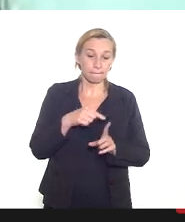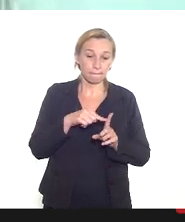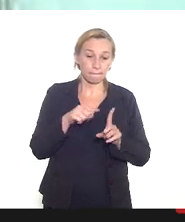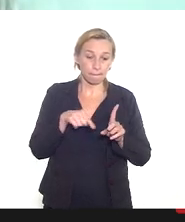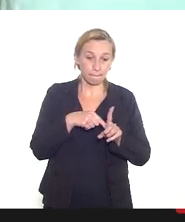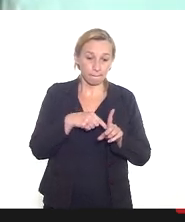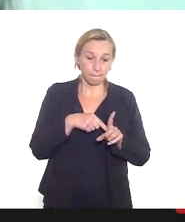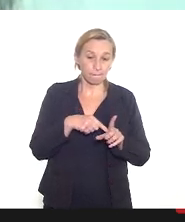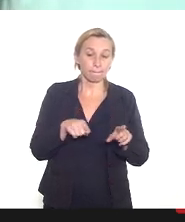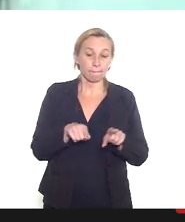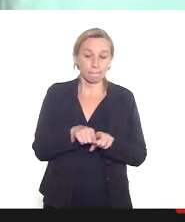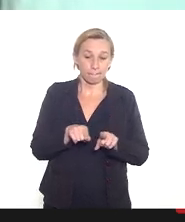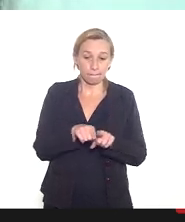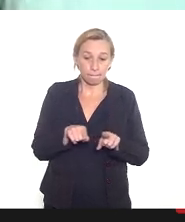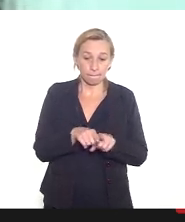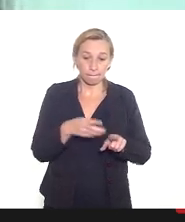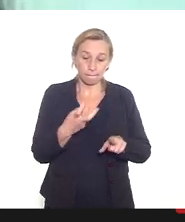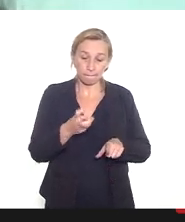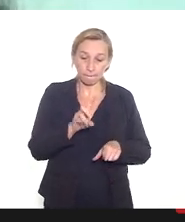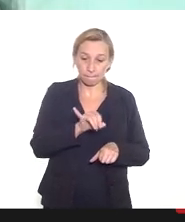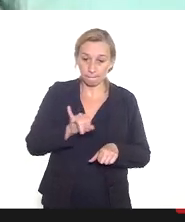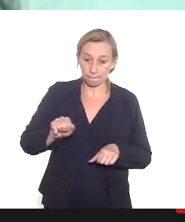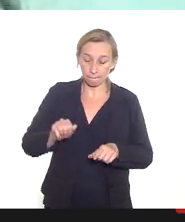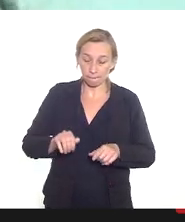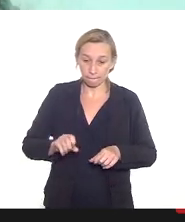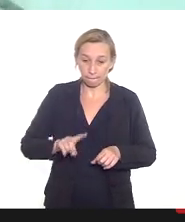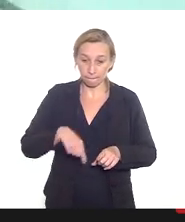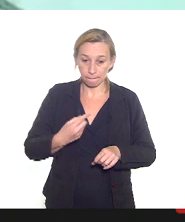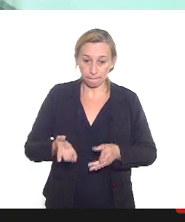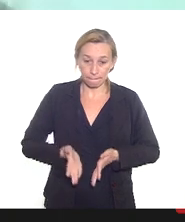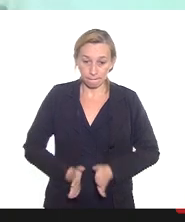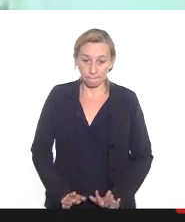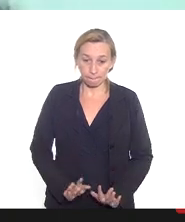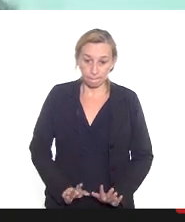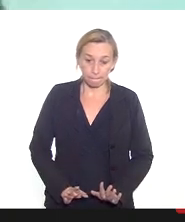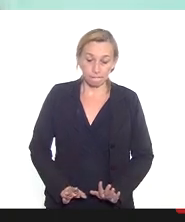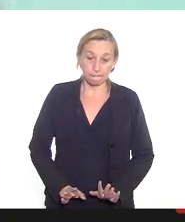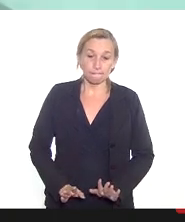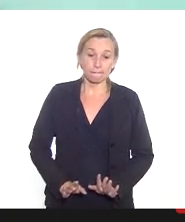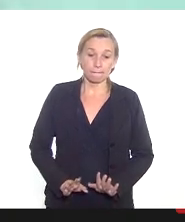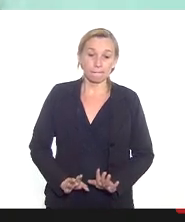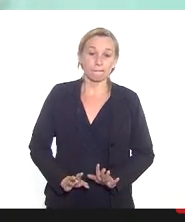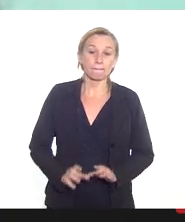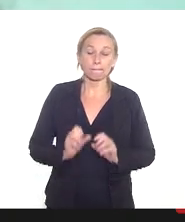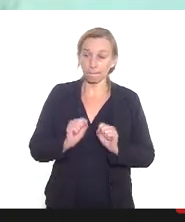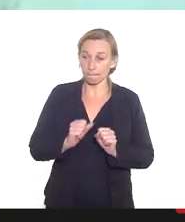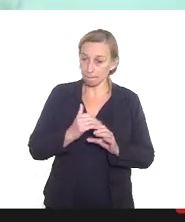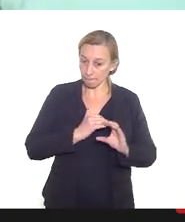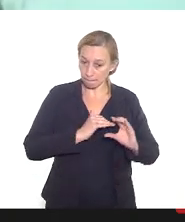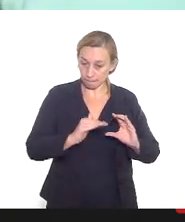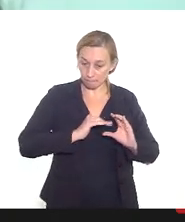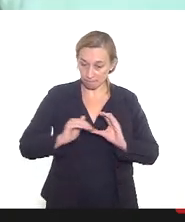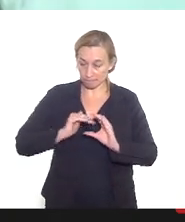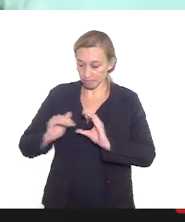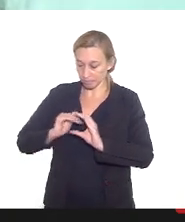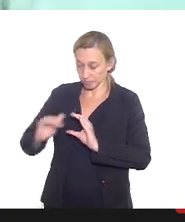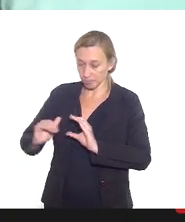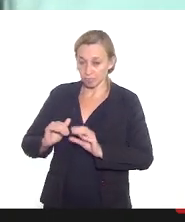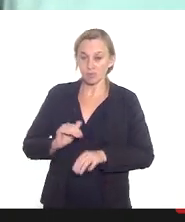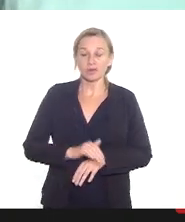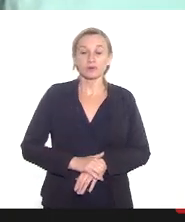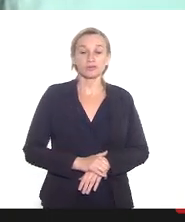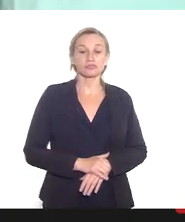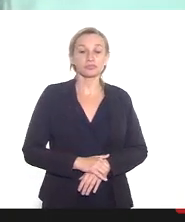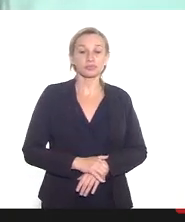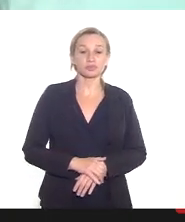então foi emitido um ofício circular uma nota técnica posso disponibilizar para os senhores e senhoras